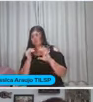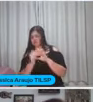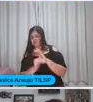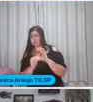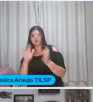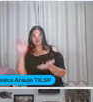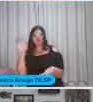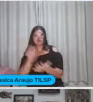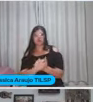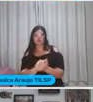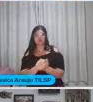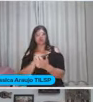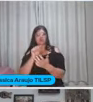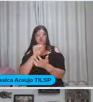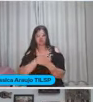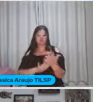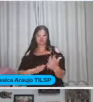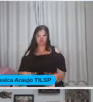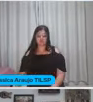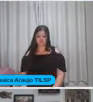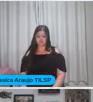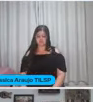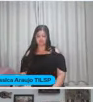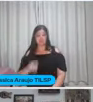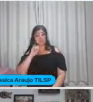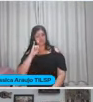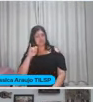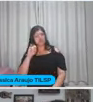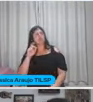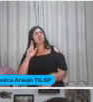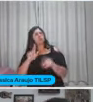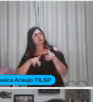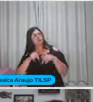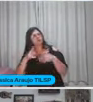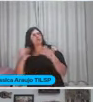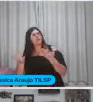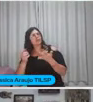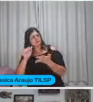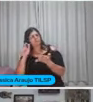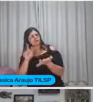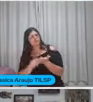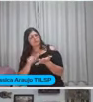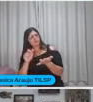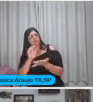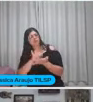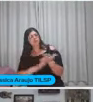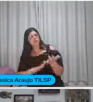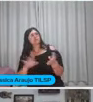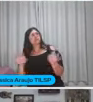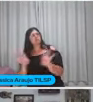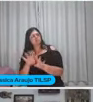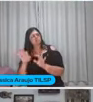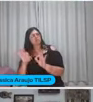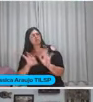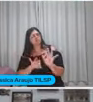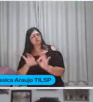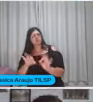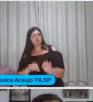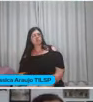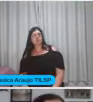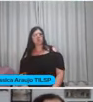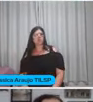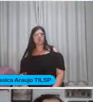Registro das atividades Se o povo quer folhinha Dá para produzir folhinha Também no trabalho com projetos E não